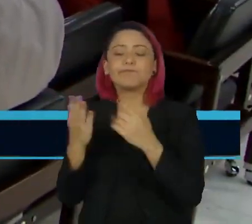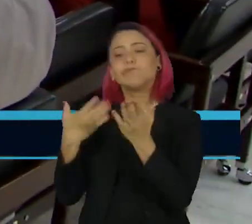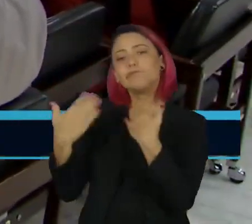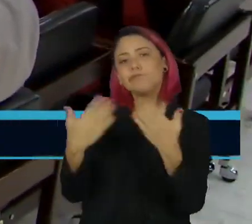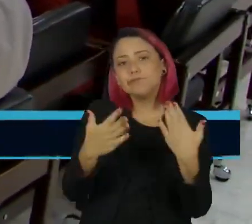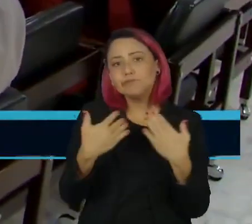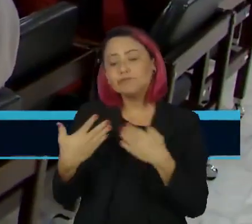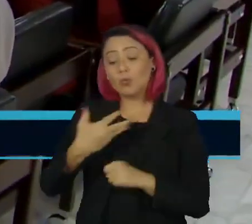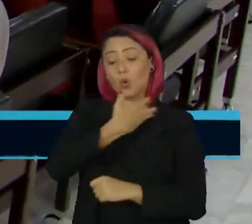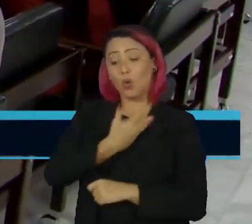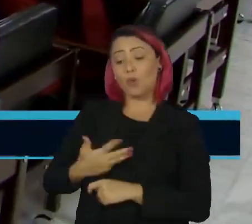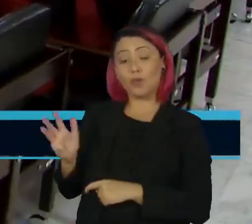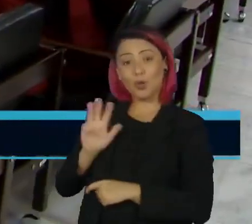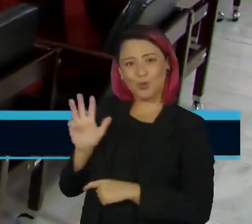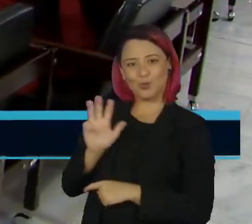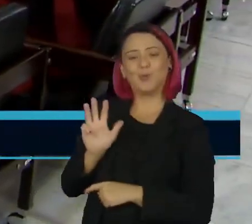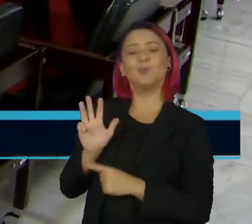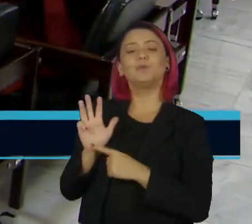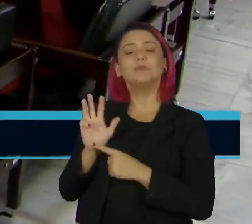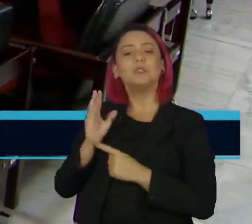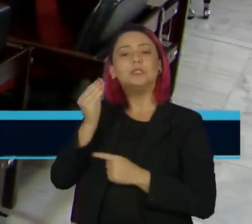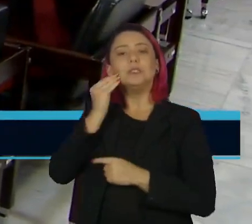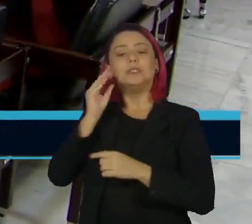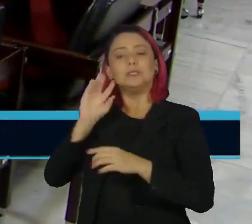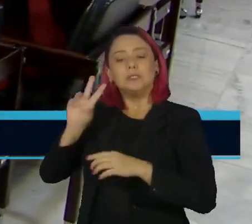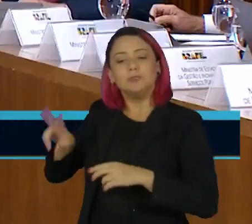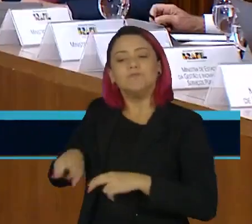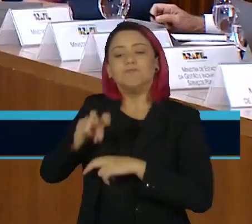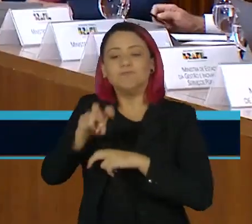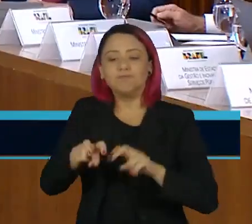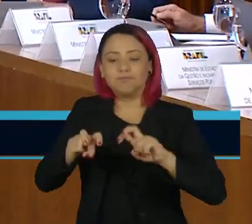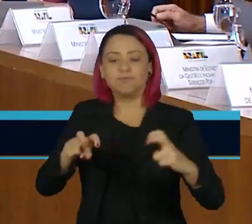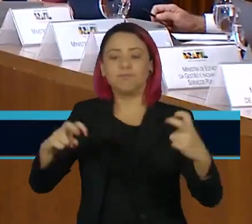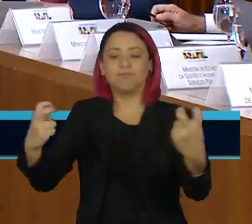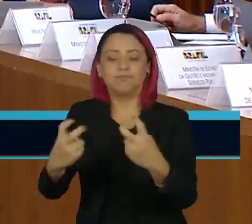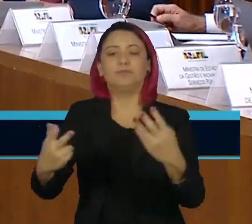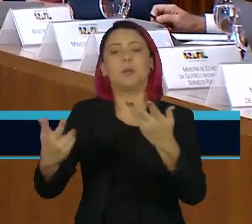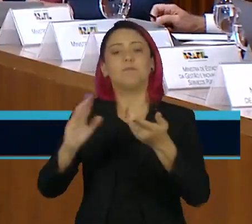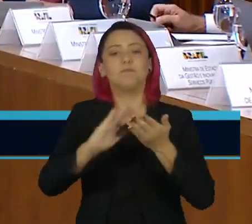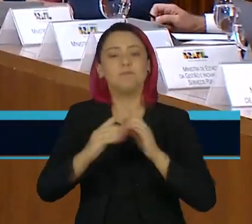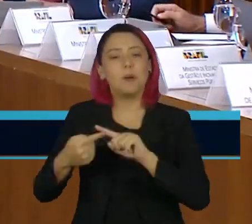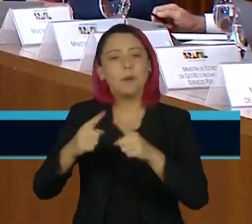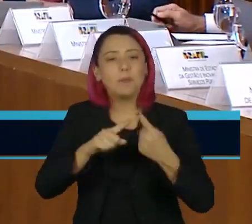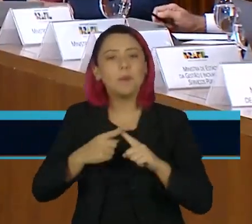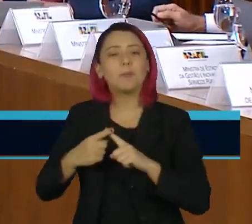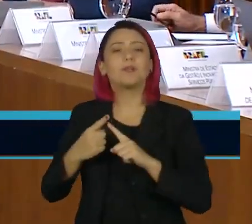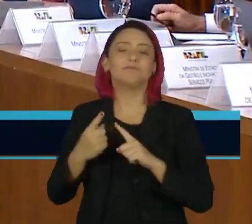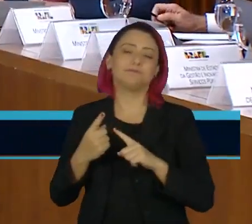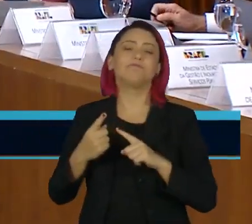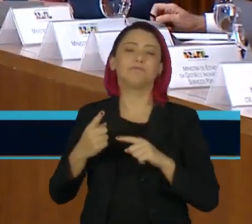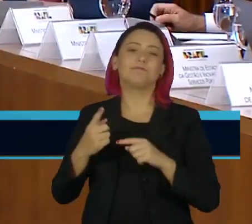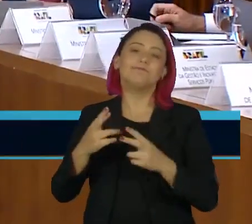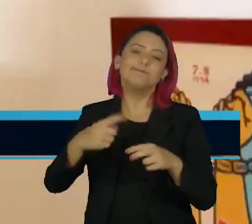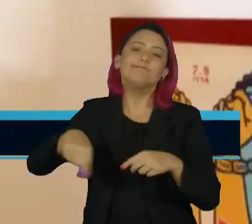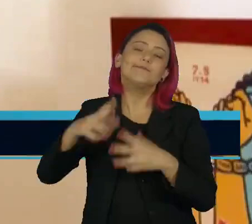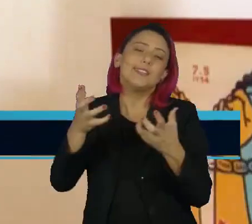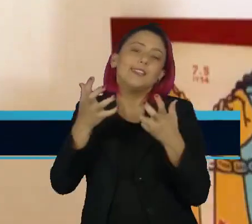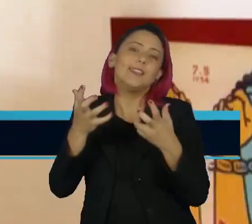Lula estivesse presente também foi a chancela que o Palácio do Planalto buscava.